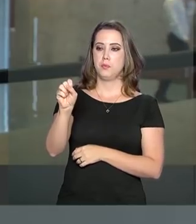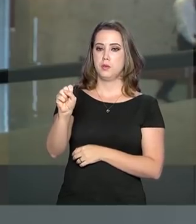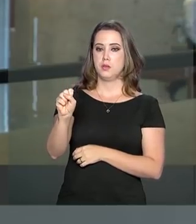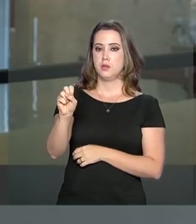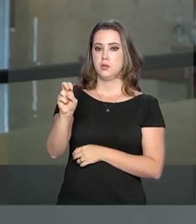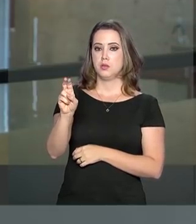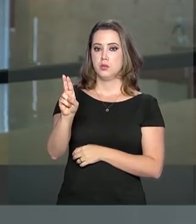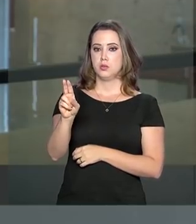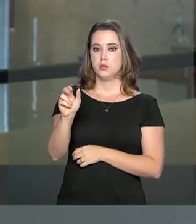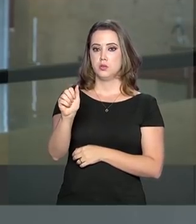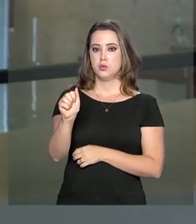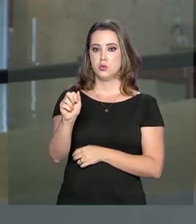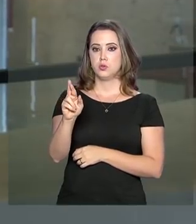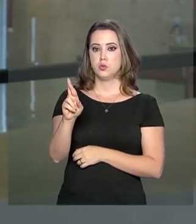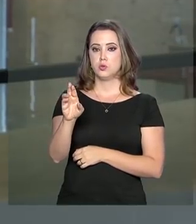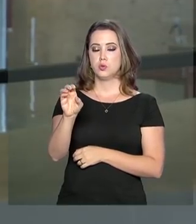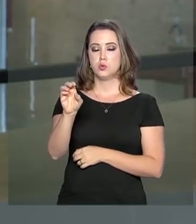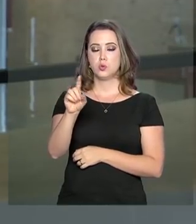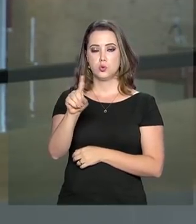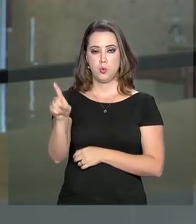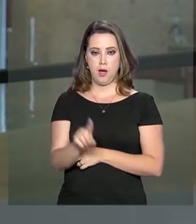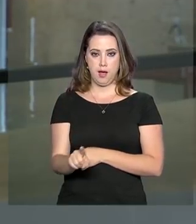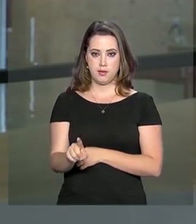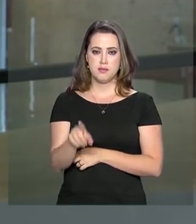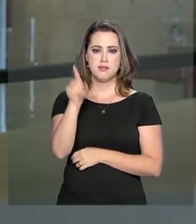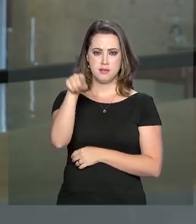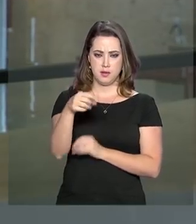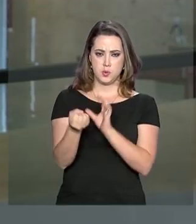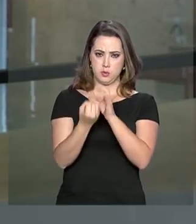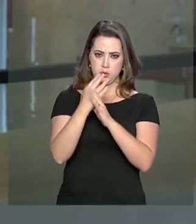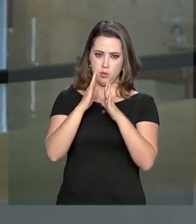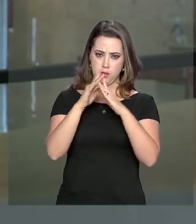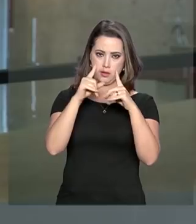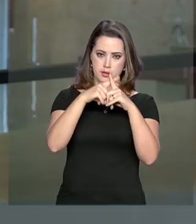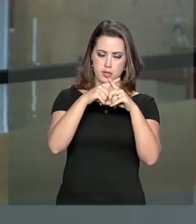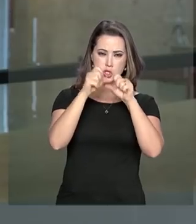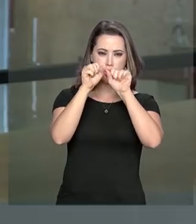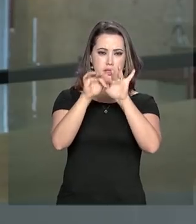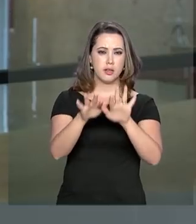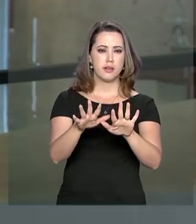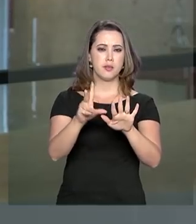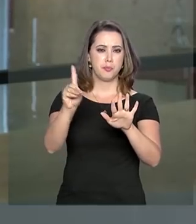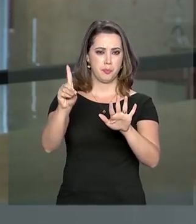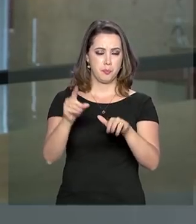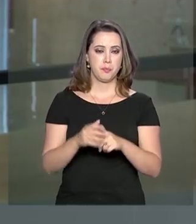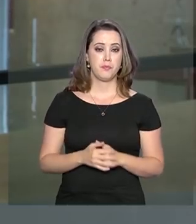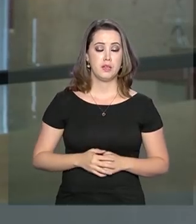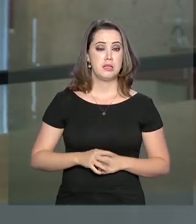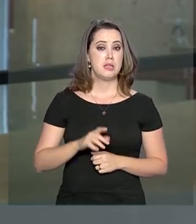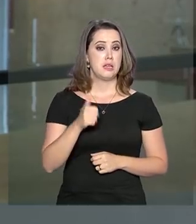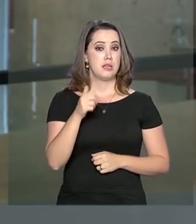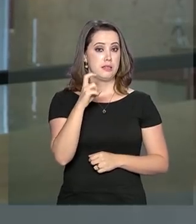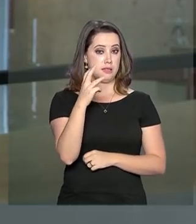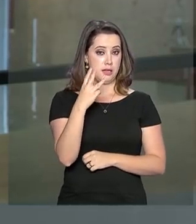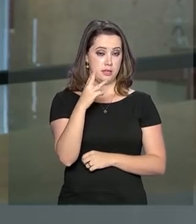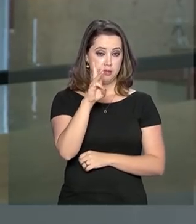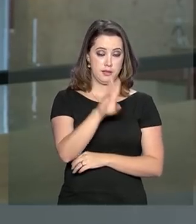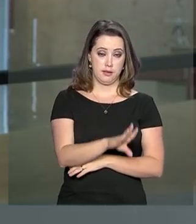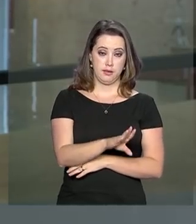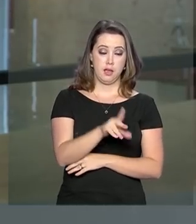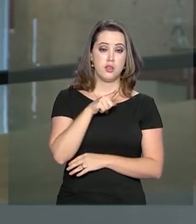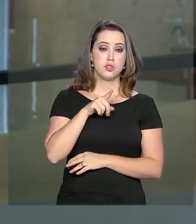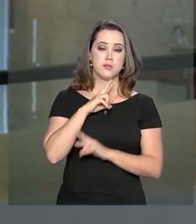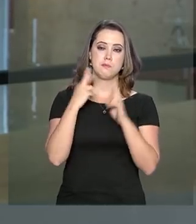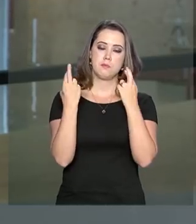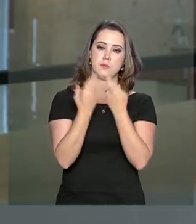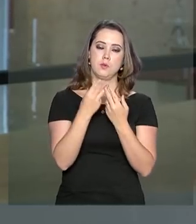Internacional da Graça de Deus. Às 15h, a reunião foi com o ministro da Economia, Paulo Guedes. E